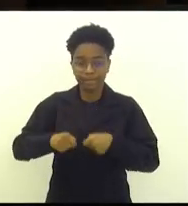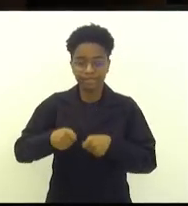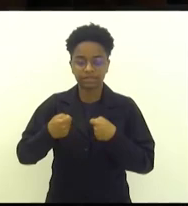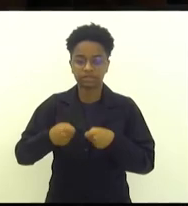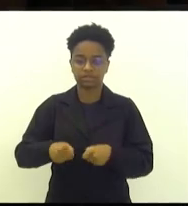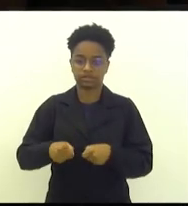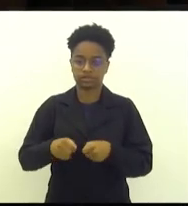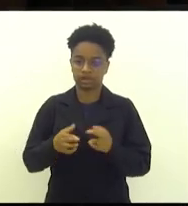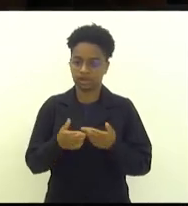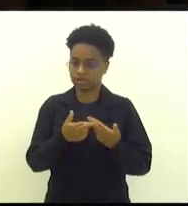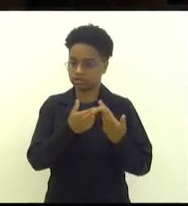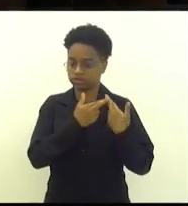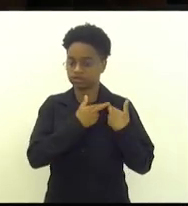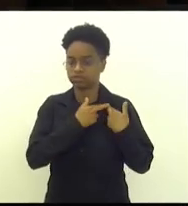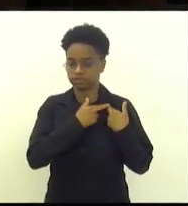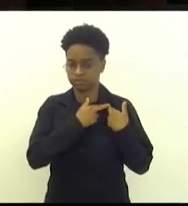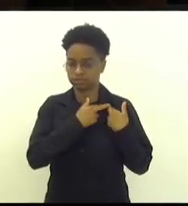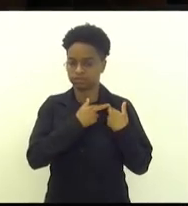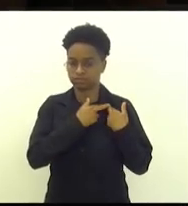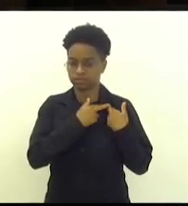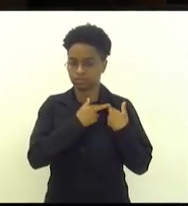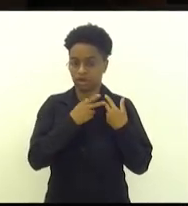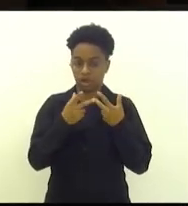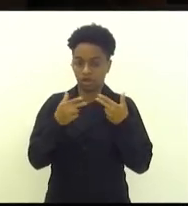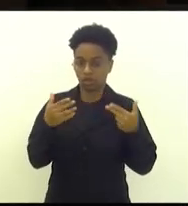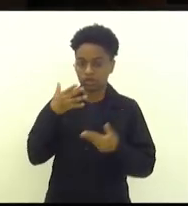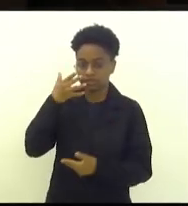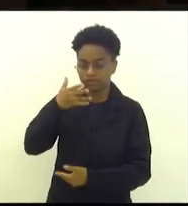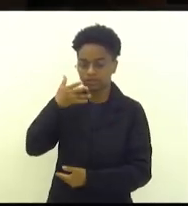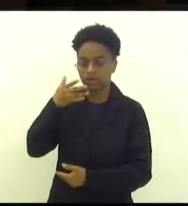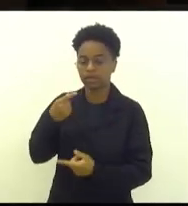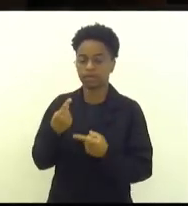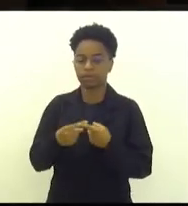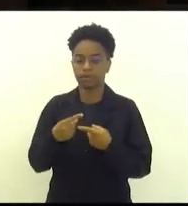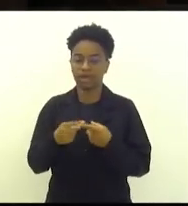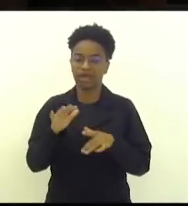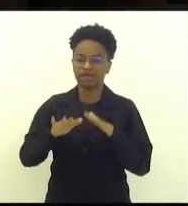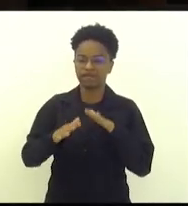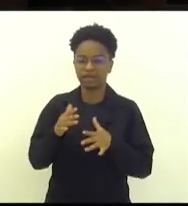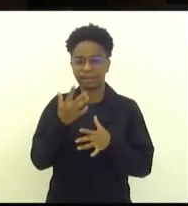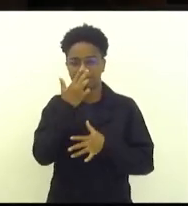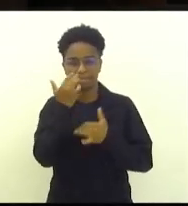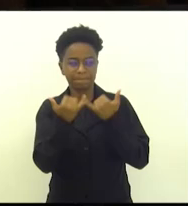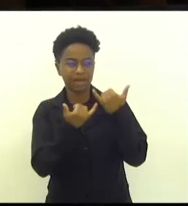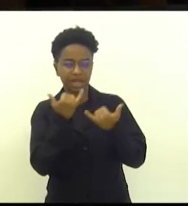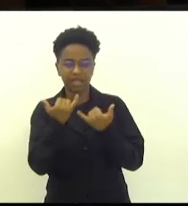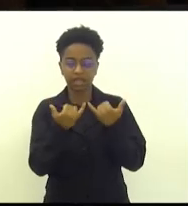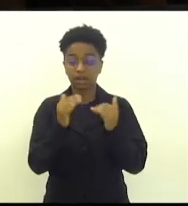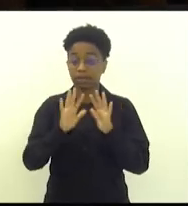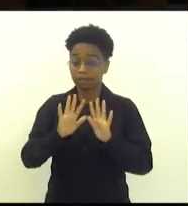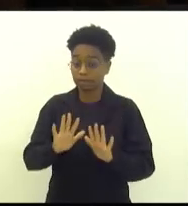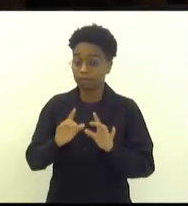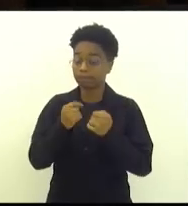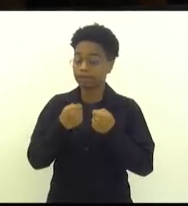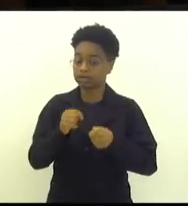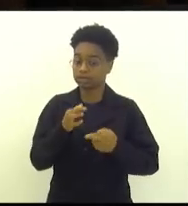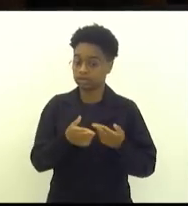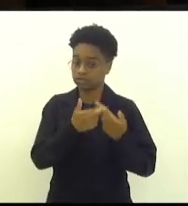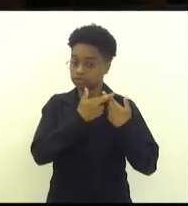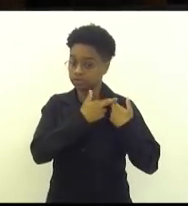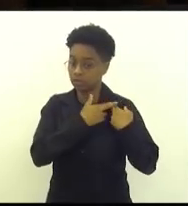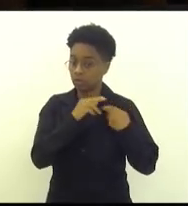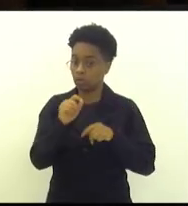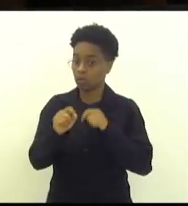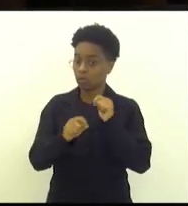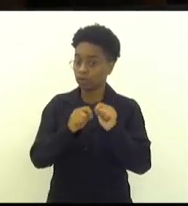responsabilidade com aquilo que se fala, ainda que, de brincadeira ou não, tenha que se ter responsabilidade com aquilo